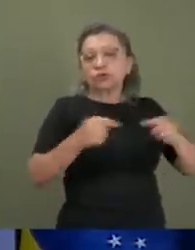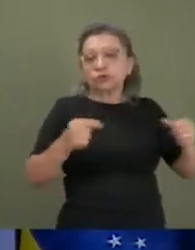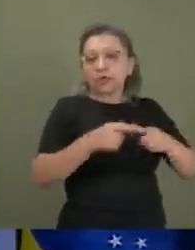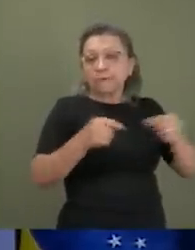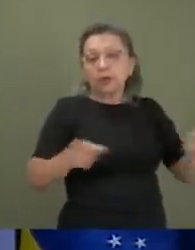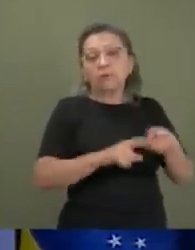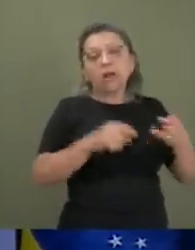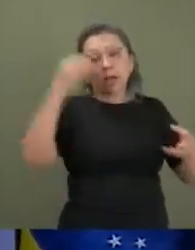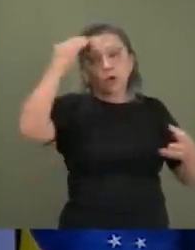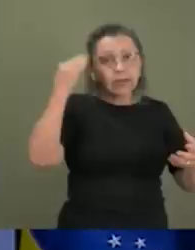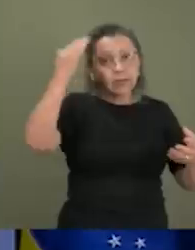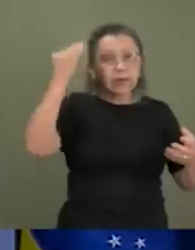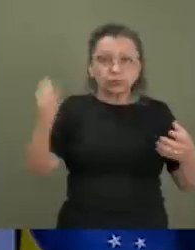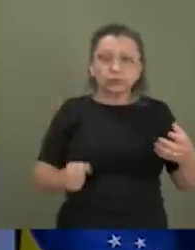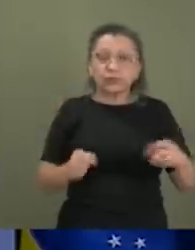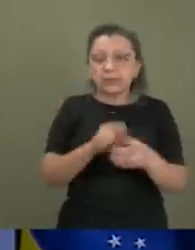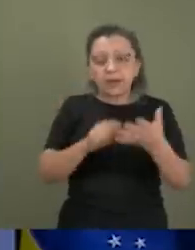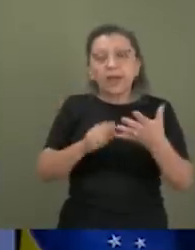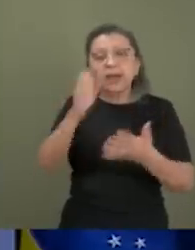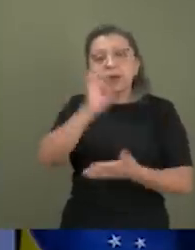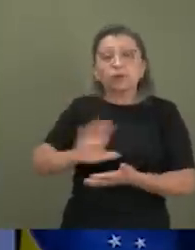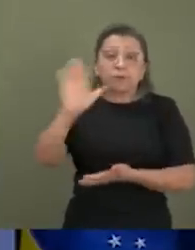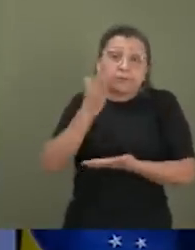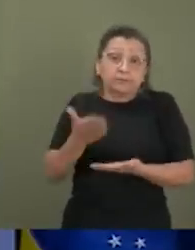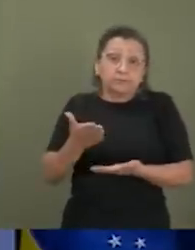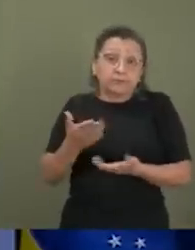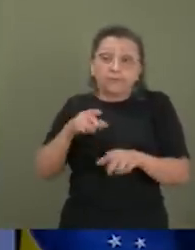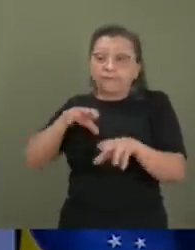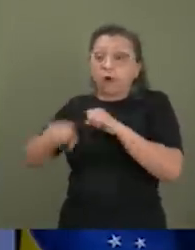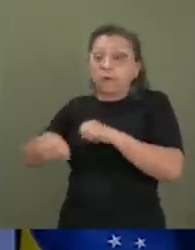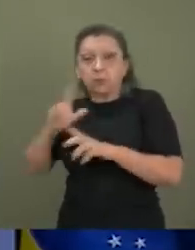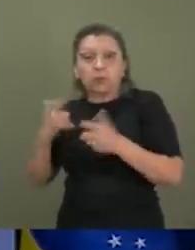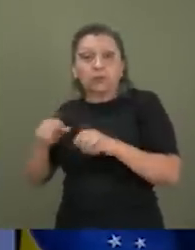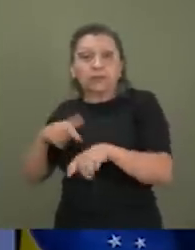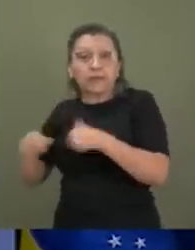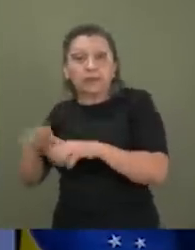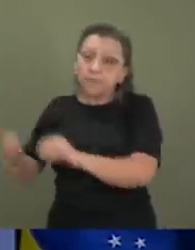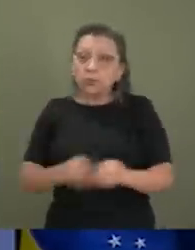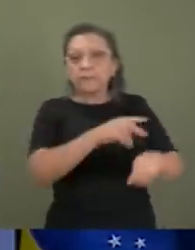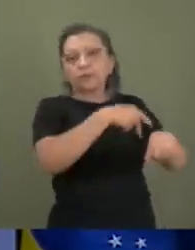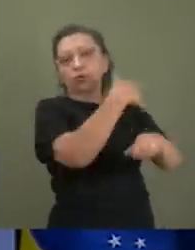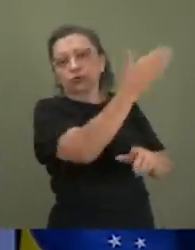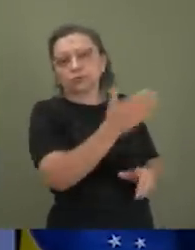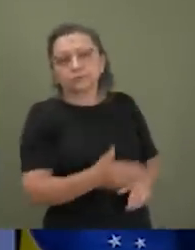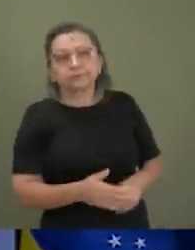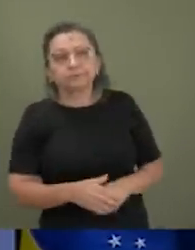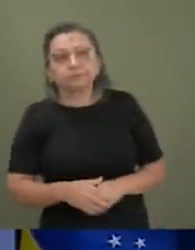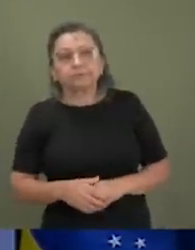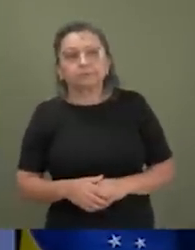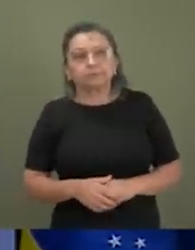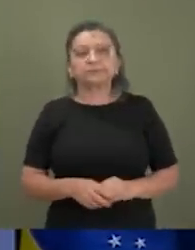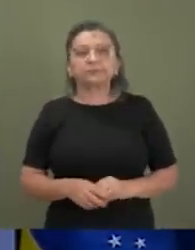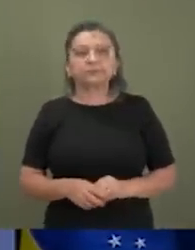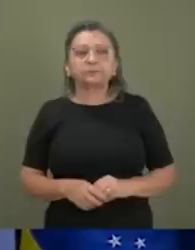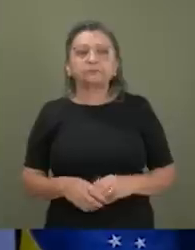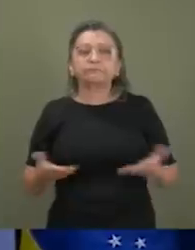para a Coreia do Sul e para a Europa. Muito bem, agora eu vou entrar nas controvérsias em relação ao relatório e as divergências em relação ao